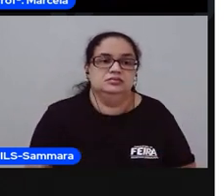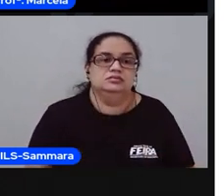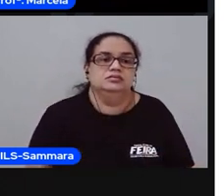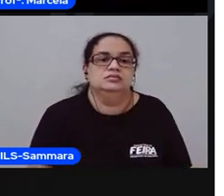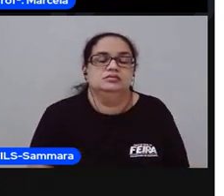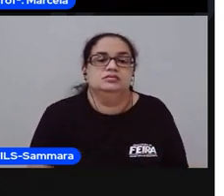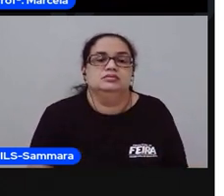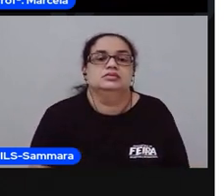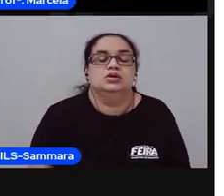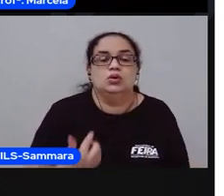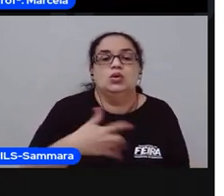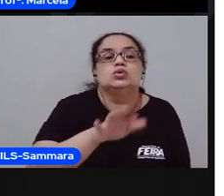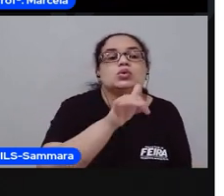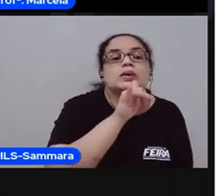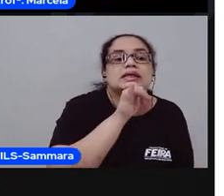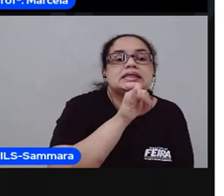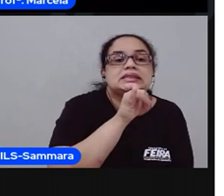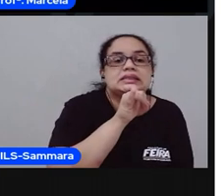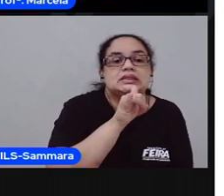ao outro exemplo.